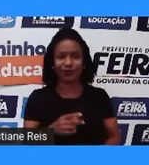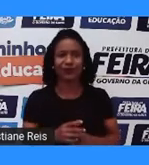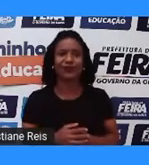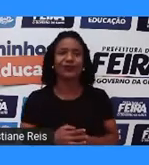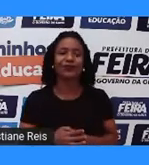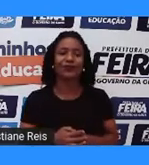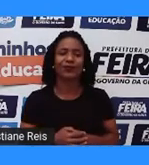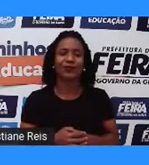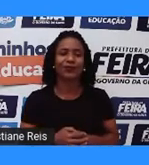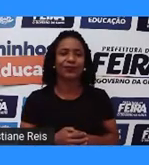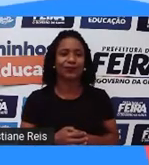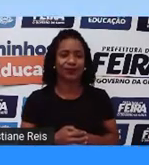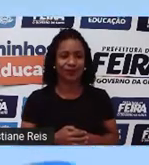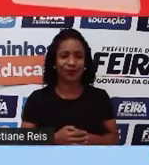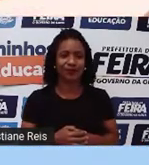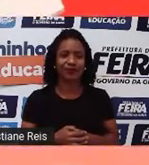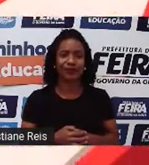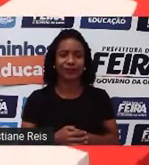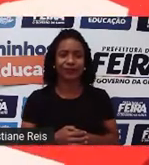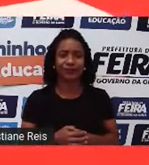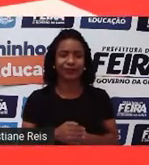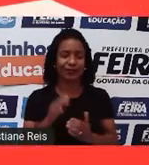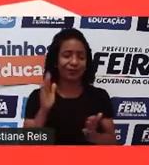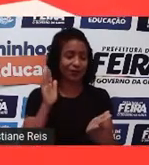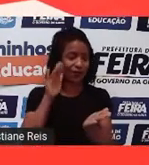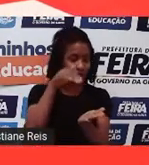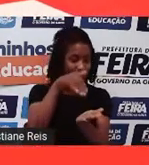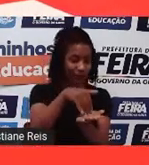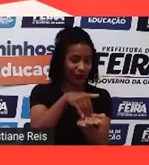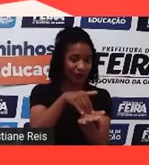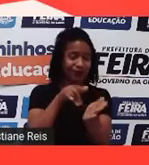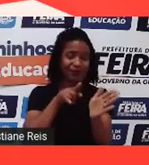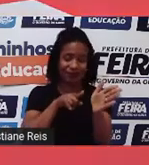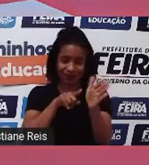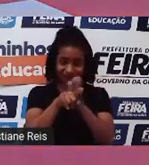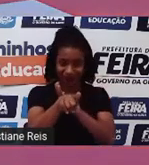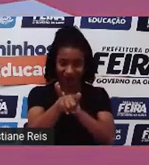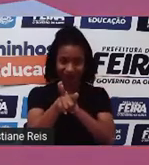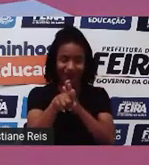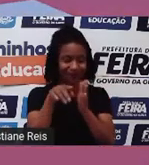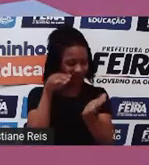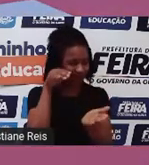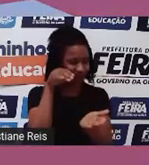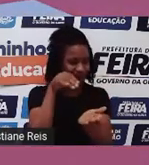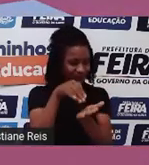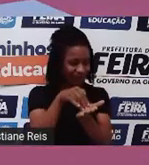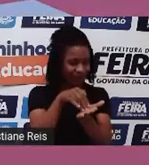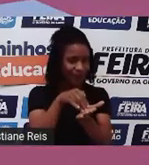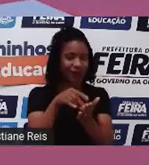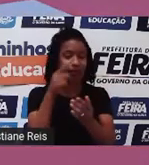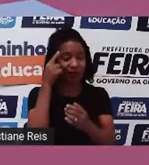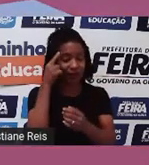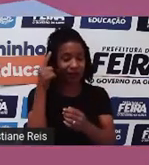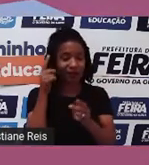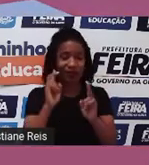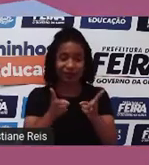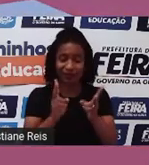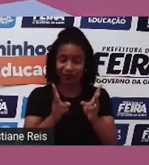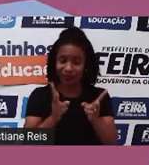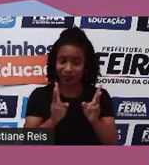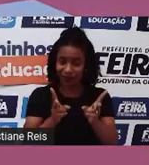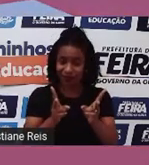E aqui é a nossa última pergunta. Lembrando que todas as vezes que vocês acessarem este jogo,